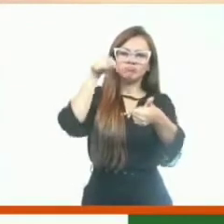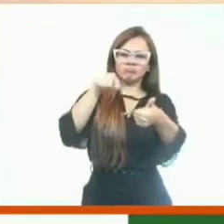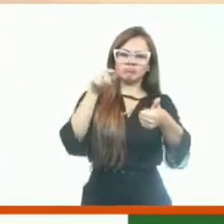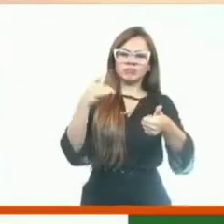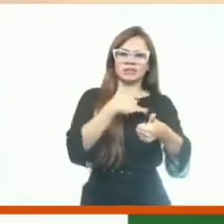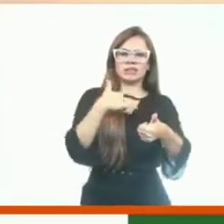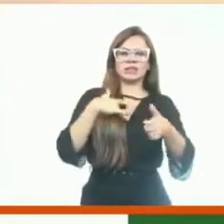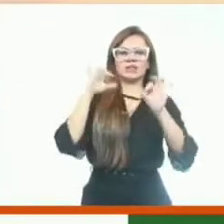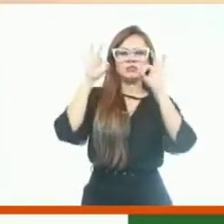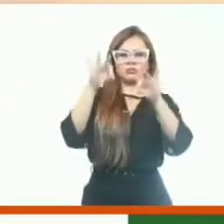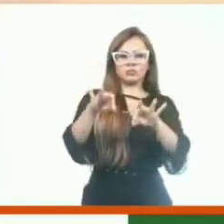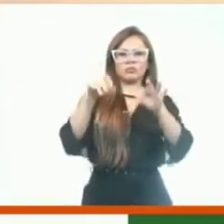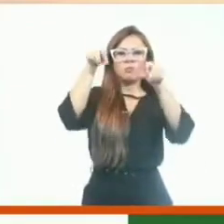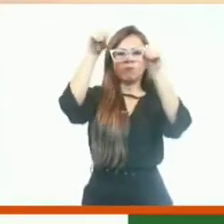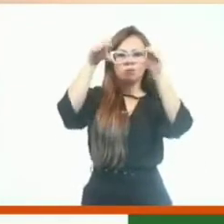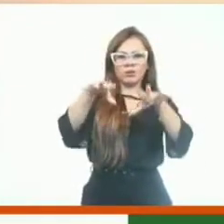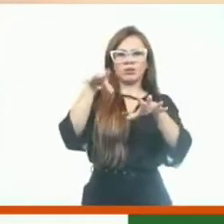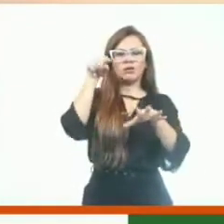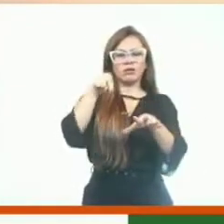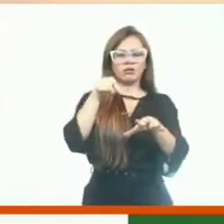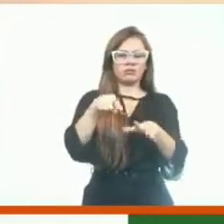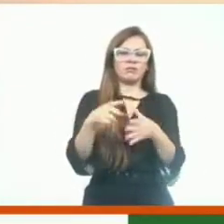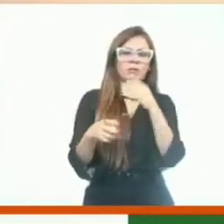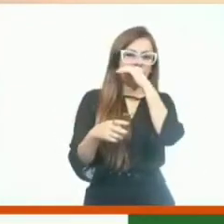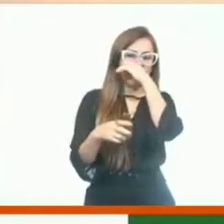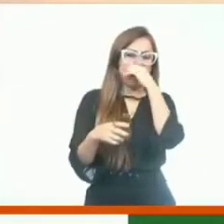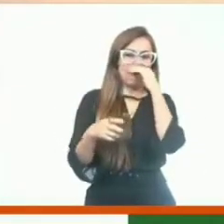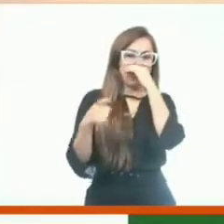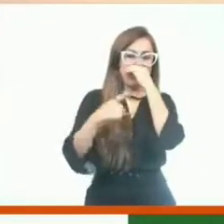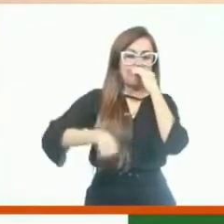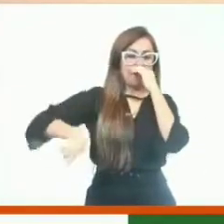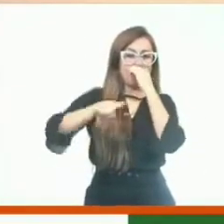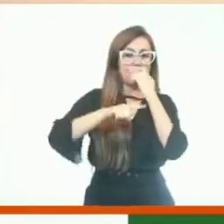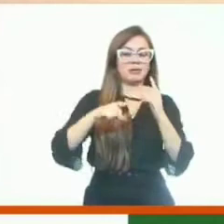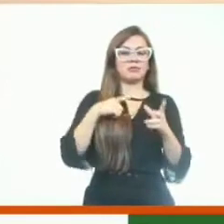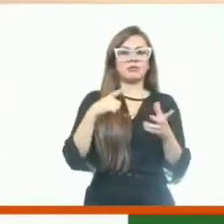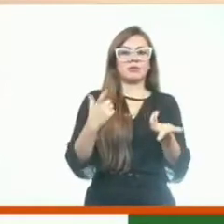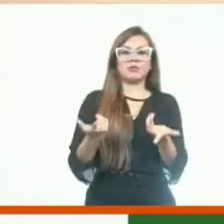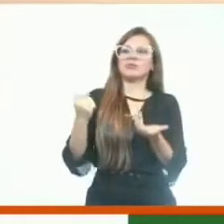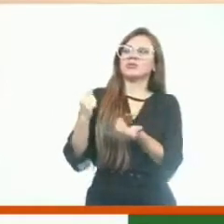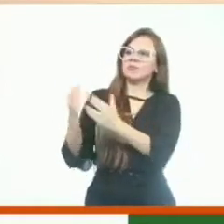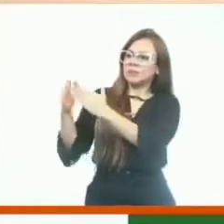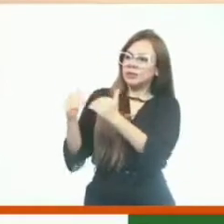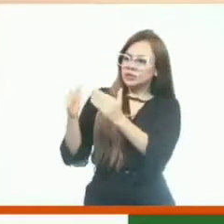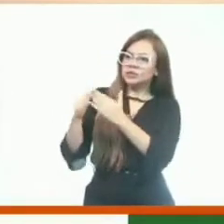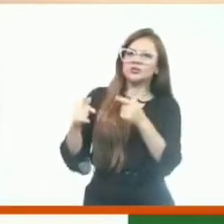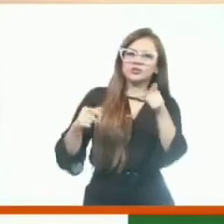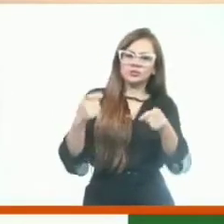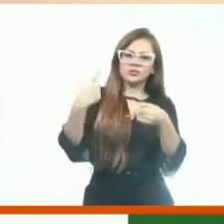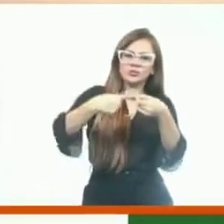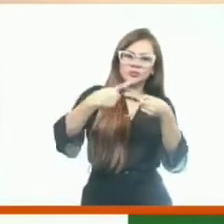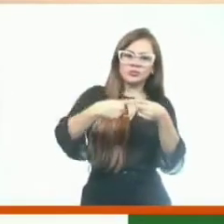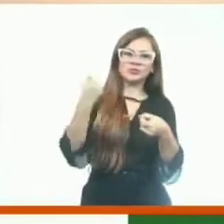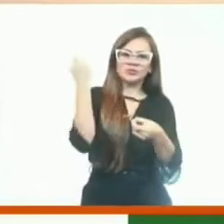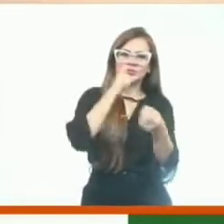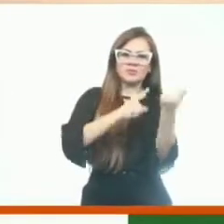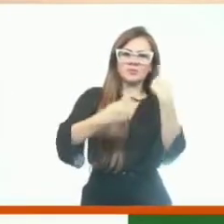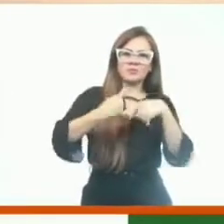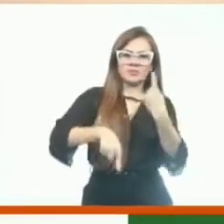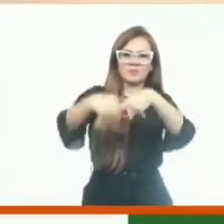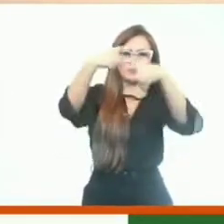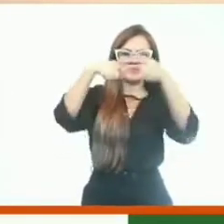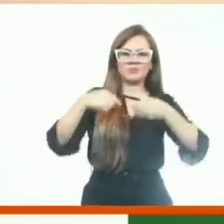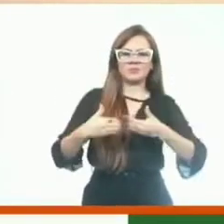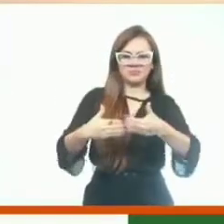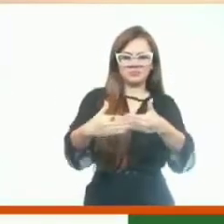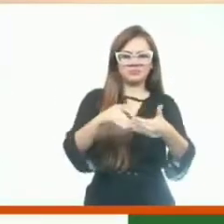é muito proveitoso. Nós plantamos e o município colhe. É isso aí, governador. Vou deixar um grande abraço